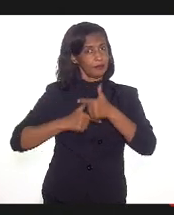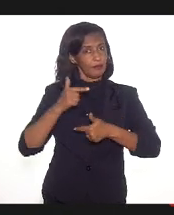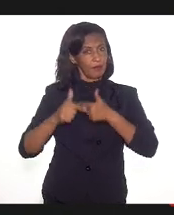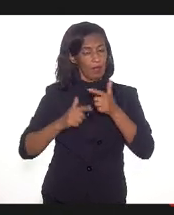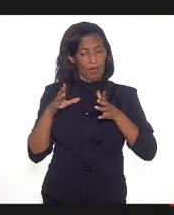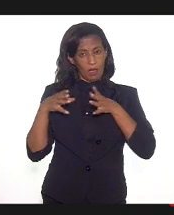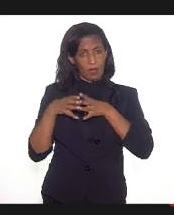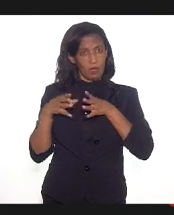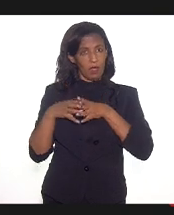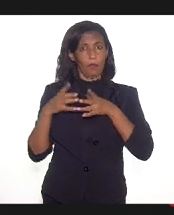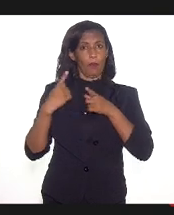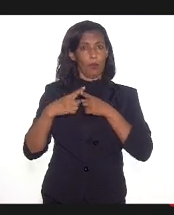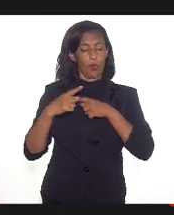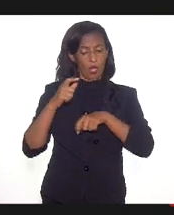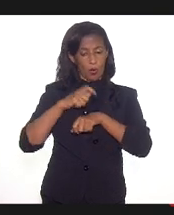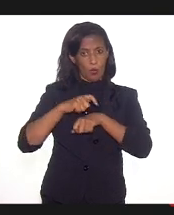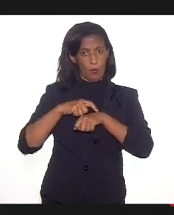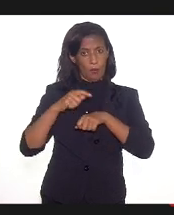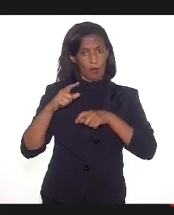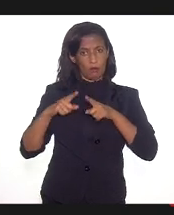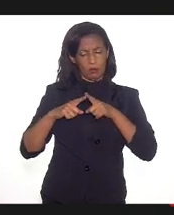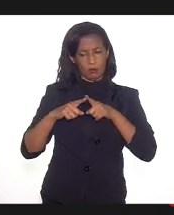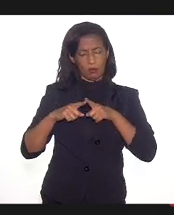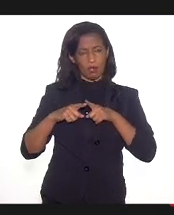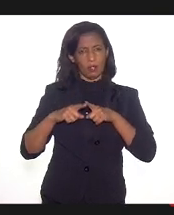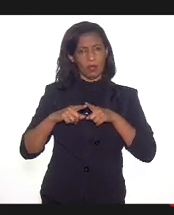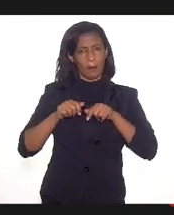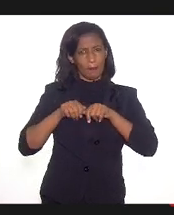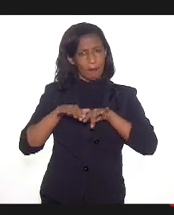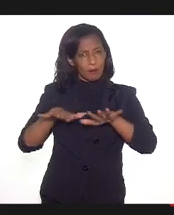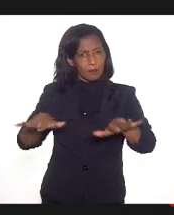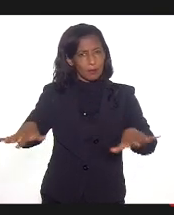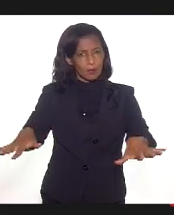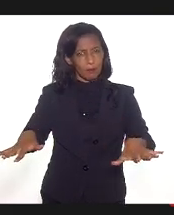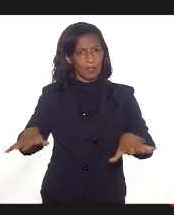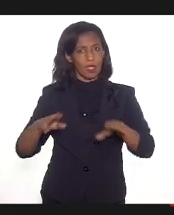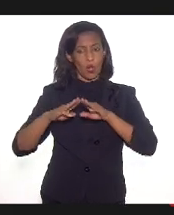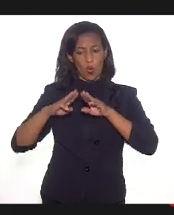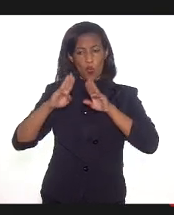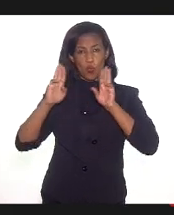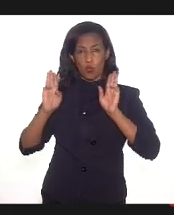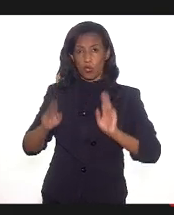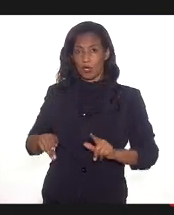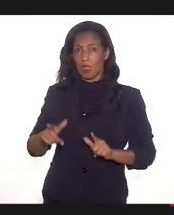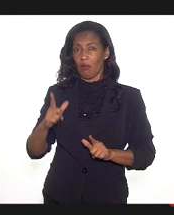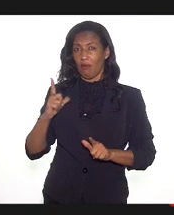durante a pandemia, muitos museus sofreram vários cortes